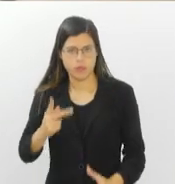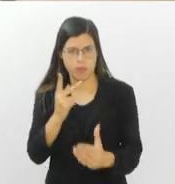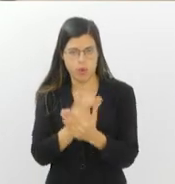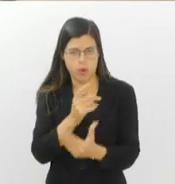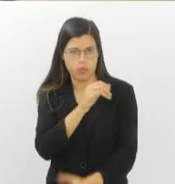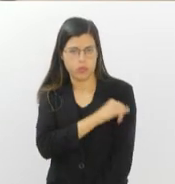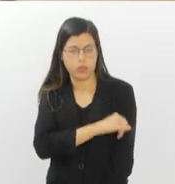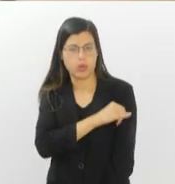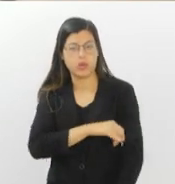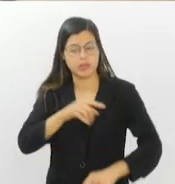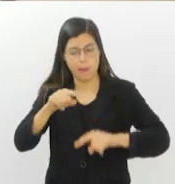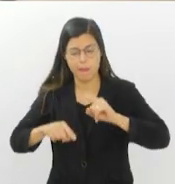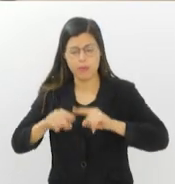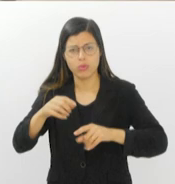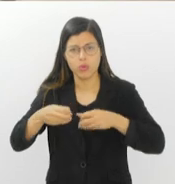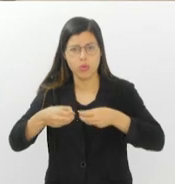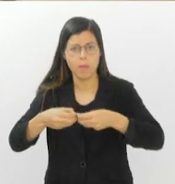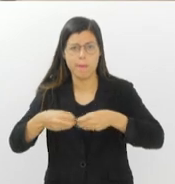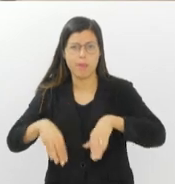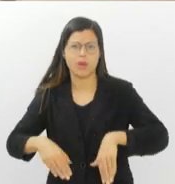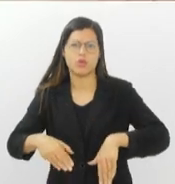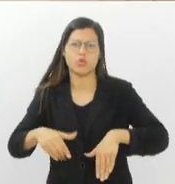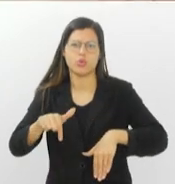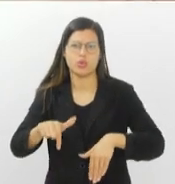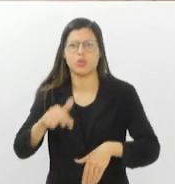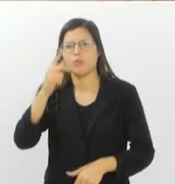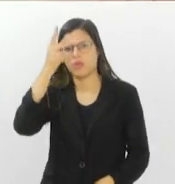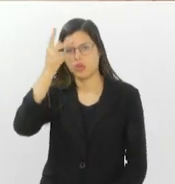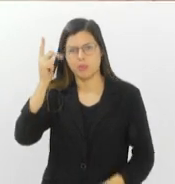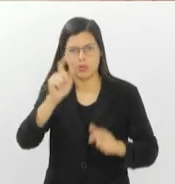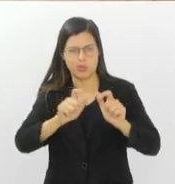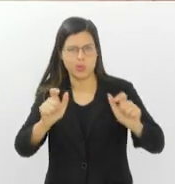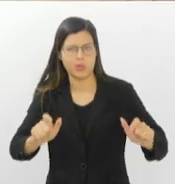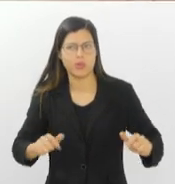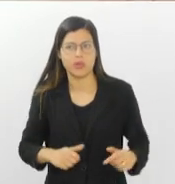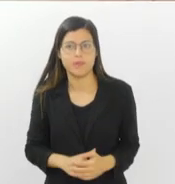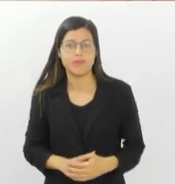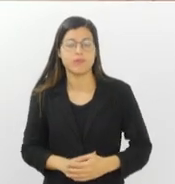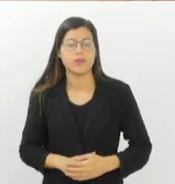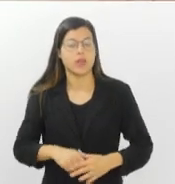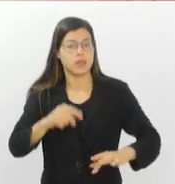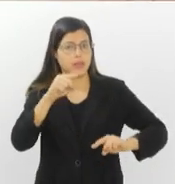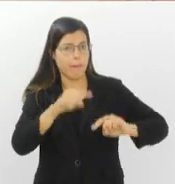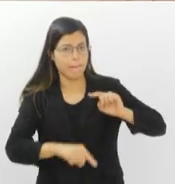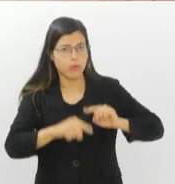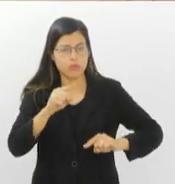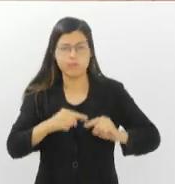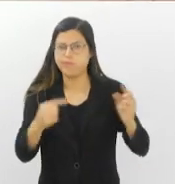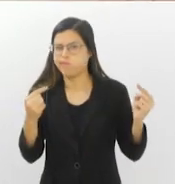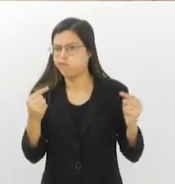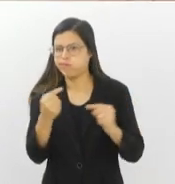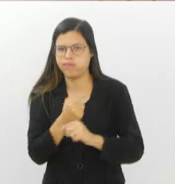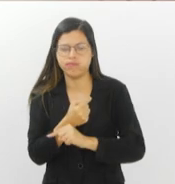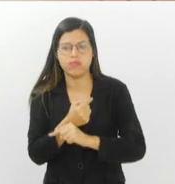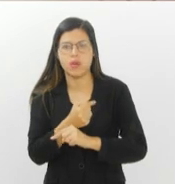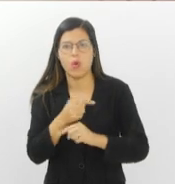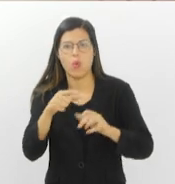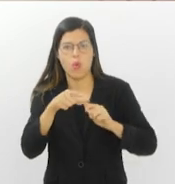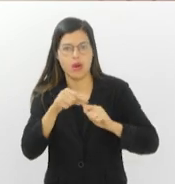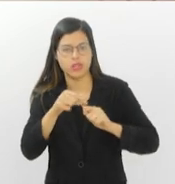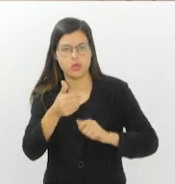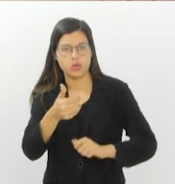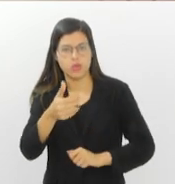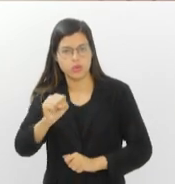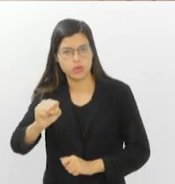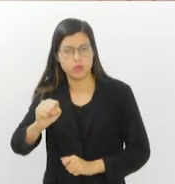geram prejuízos materiais ao consumidor. Esses produtos são considerados impróprios conforme o artigo 18